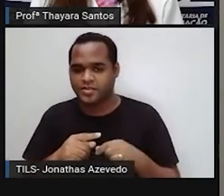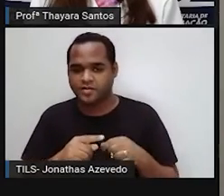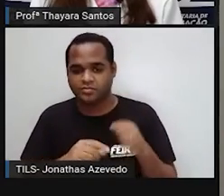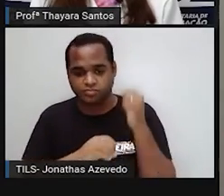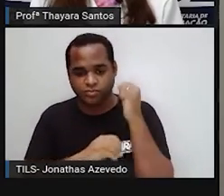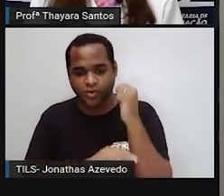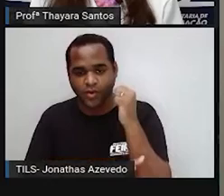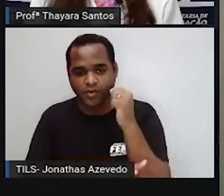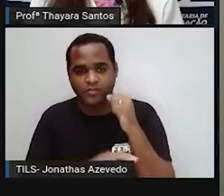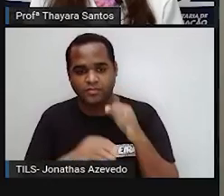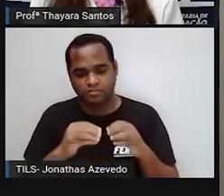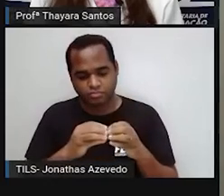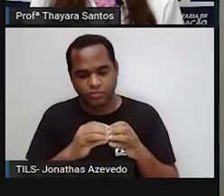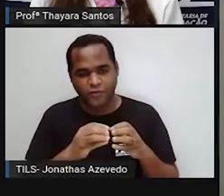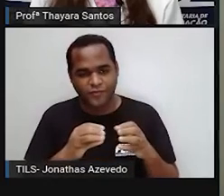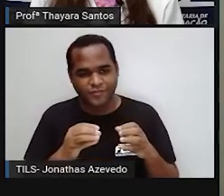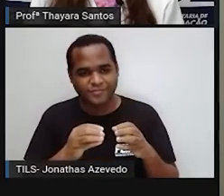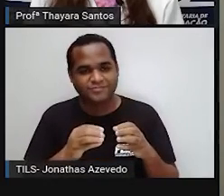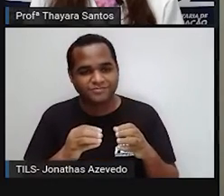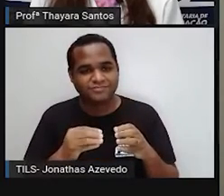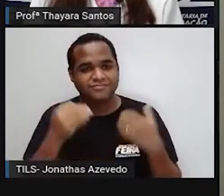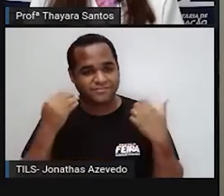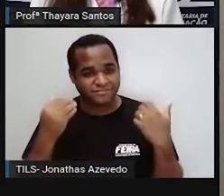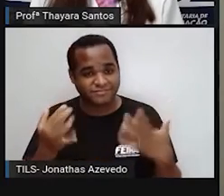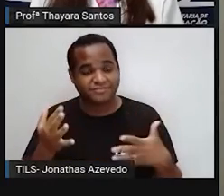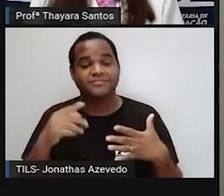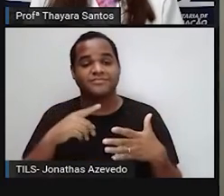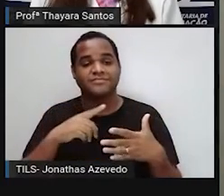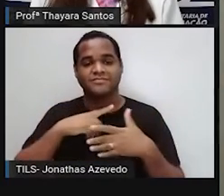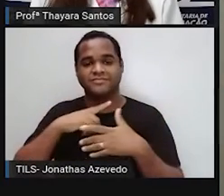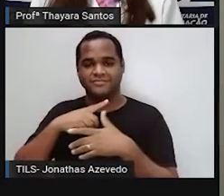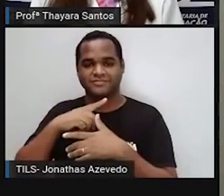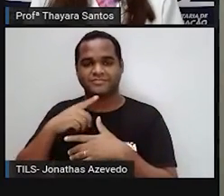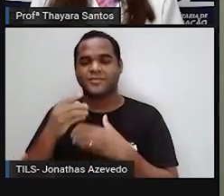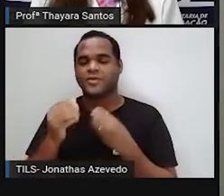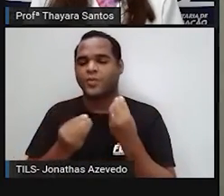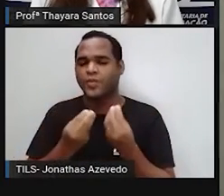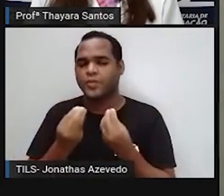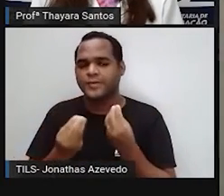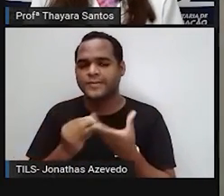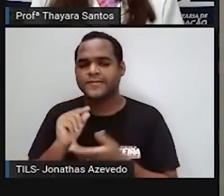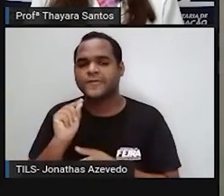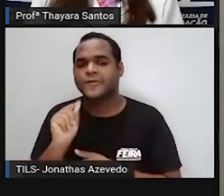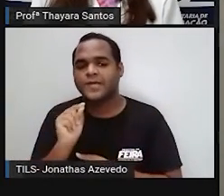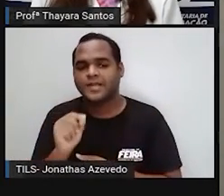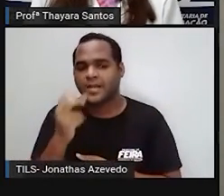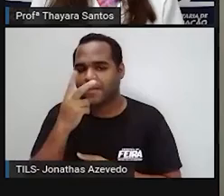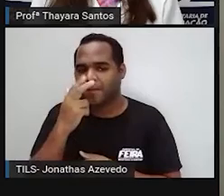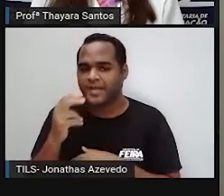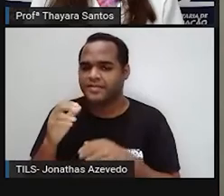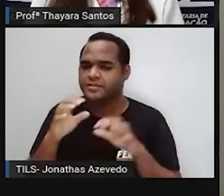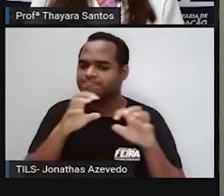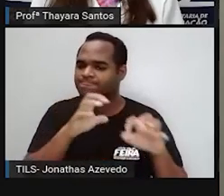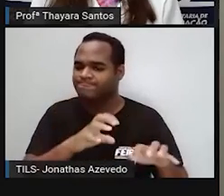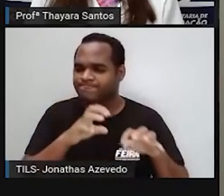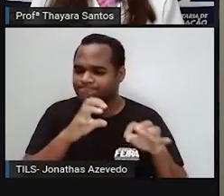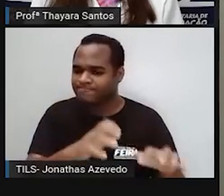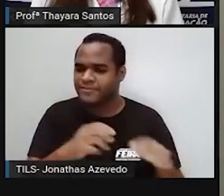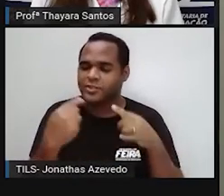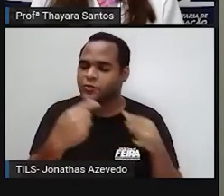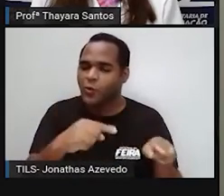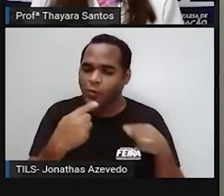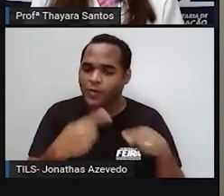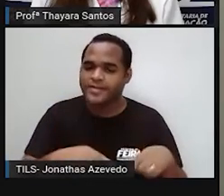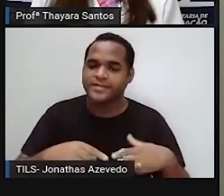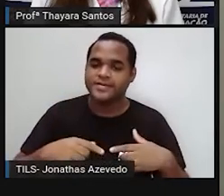seus filhotes. porém, com essa perturbação climática, eles não